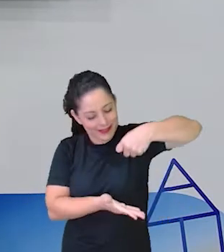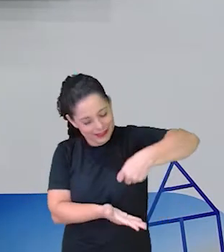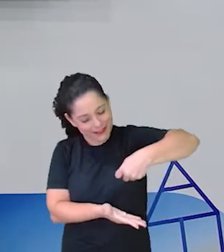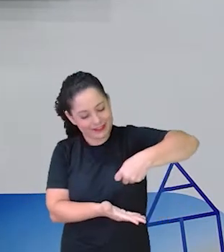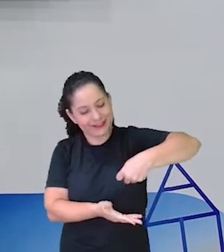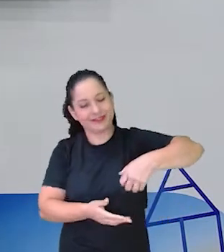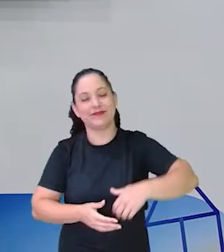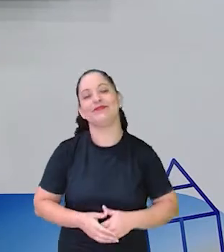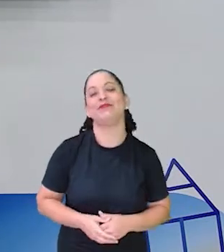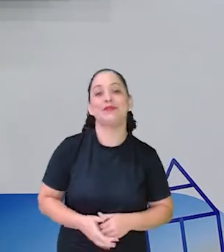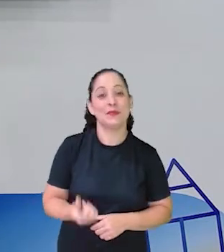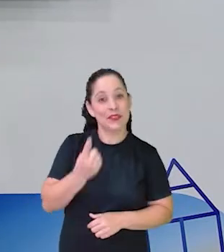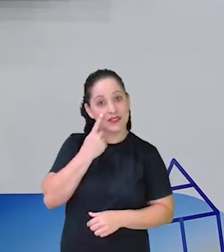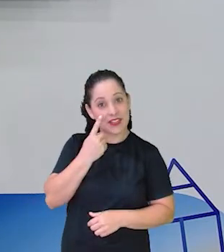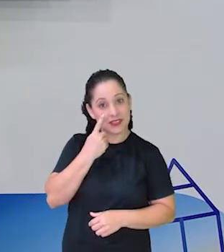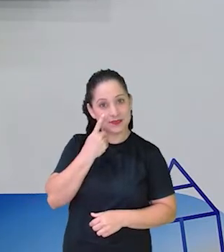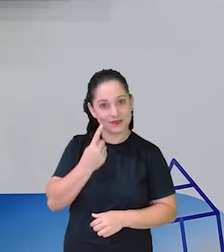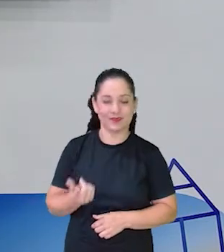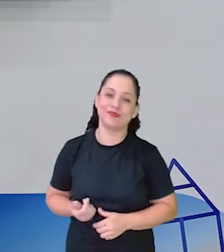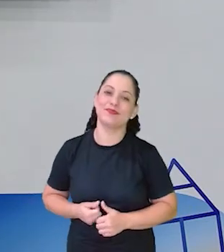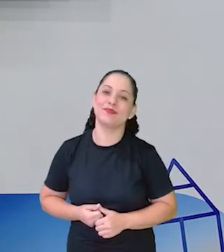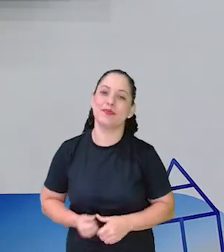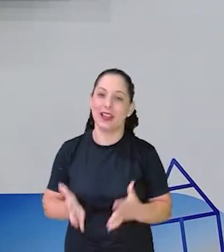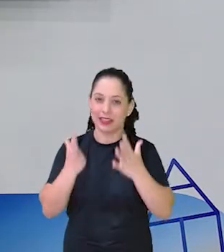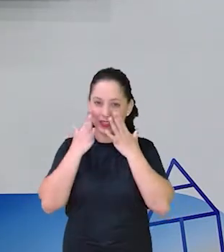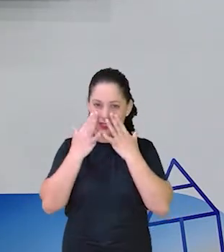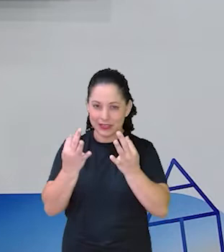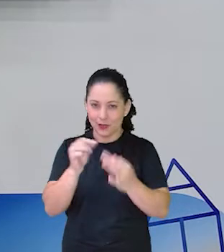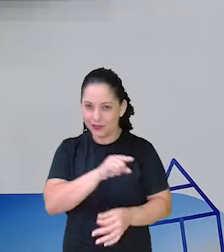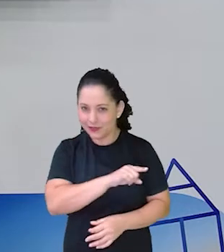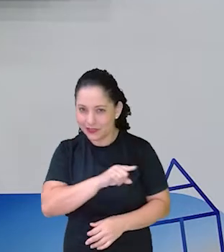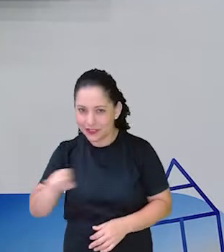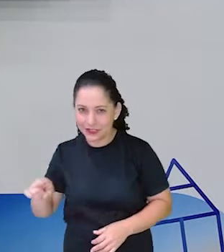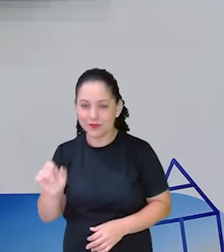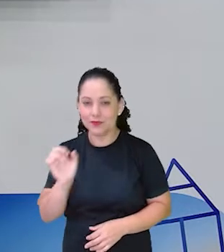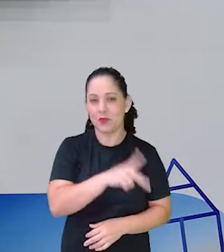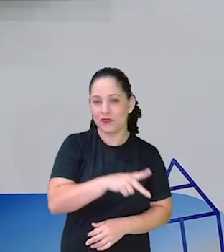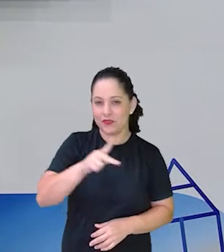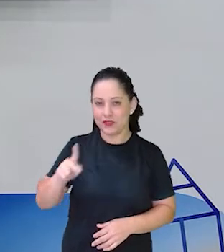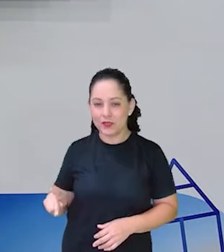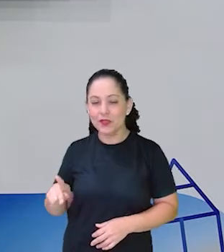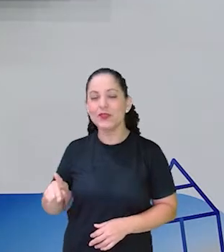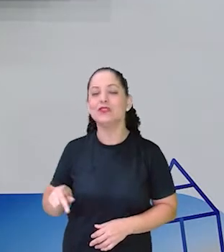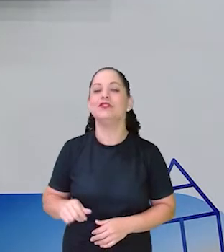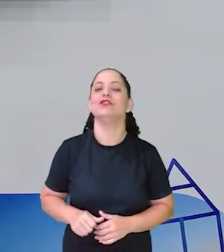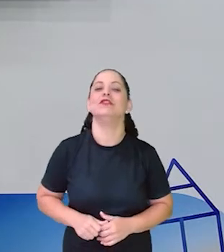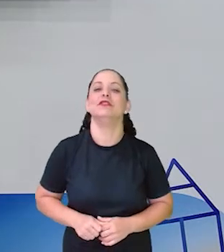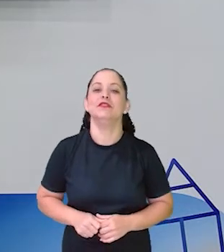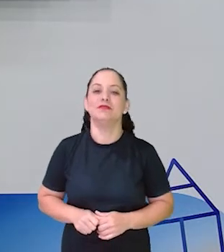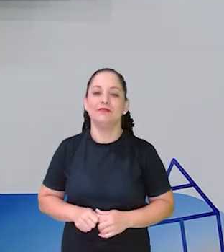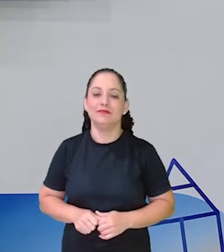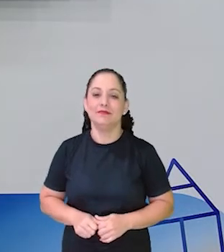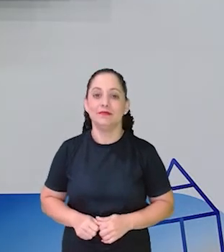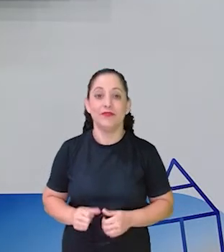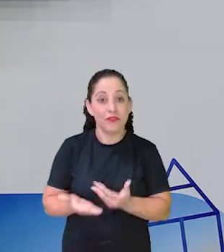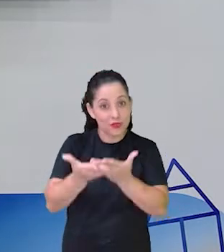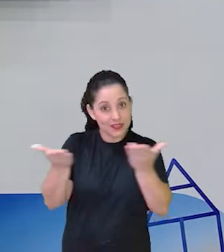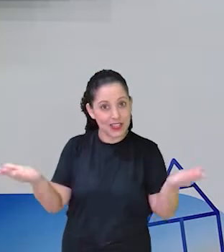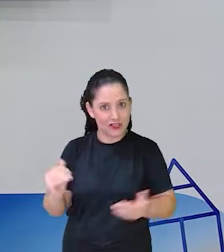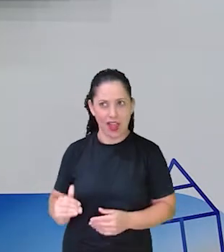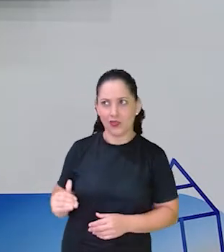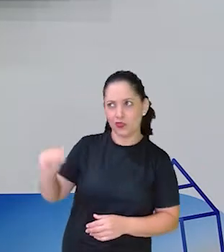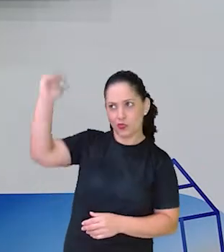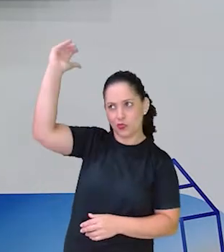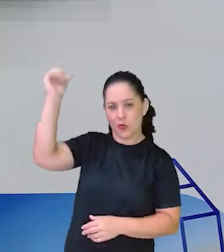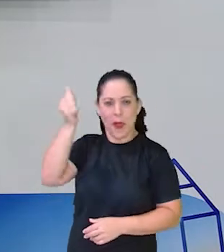Então vejam só Atenção aí A professora O professor E os adultos Os